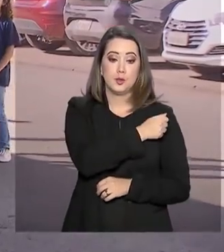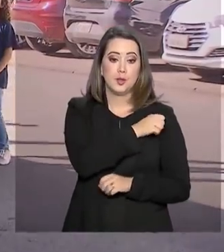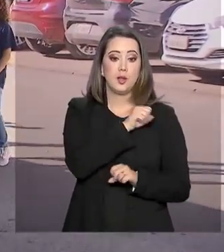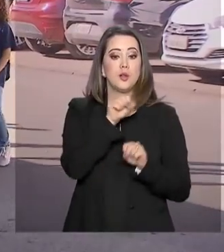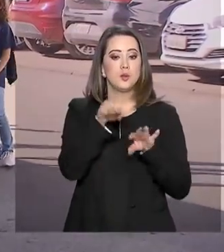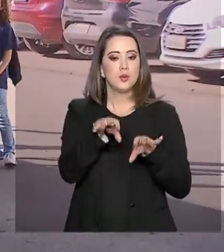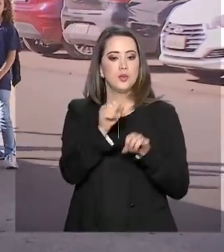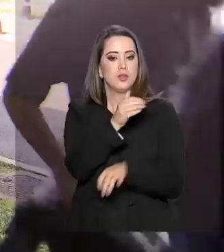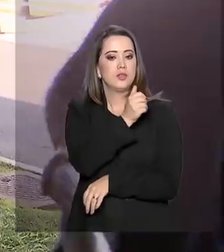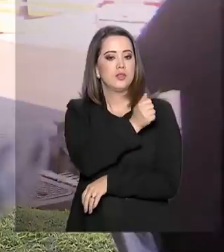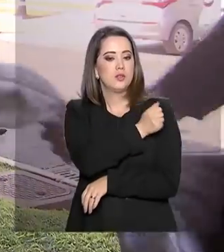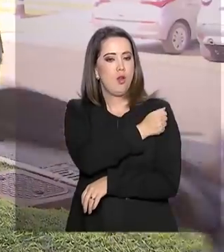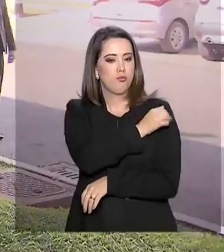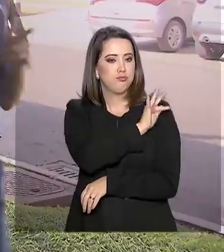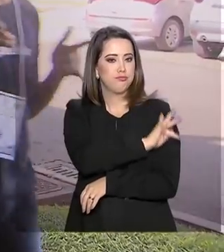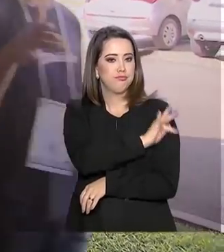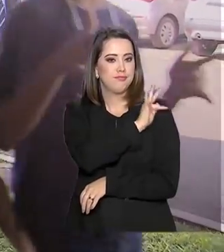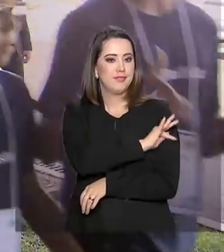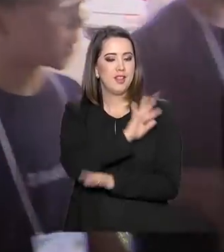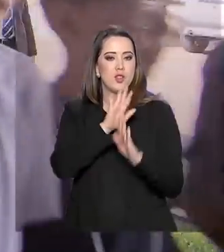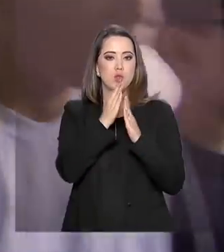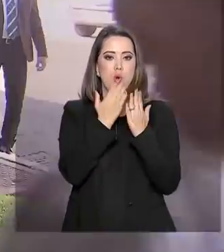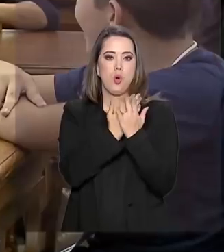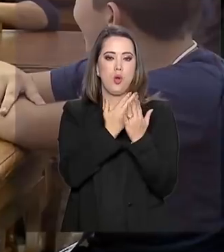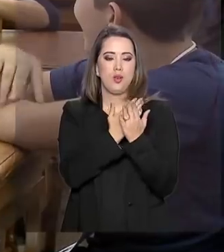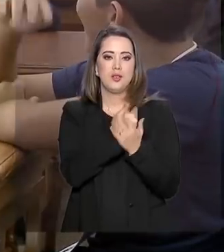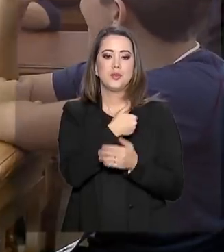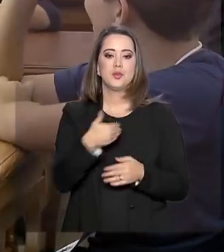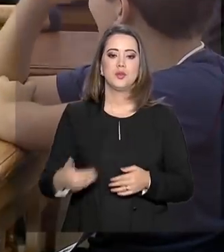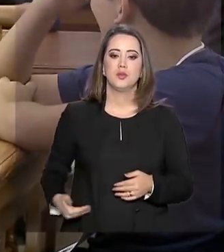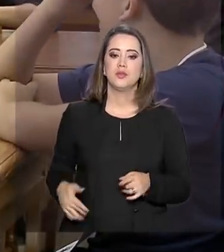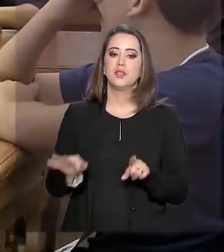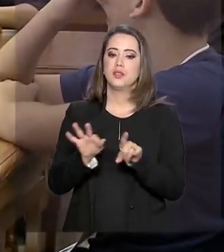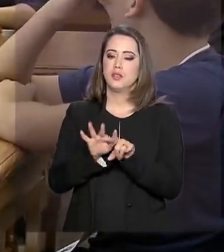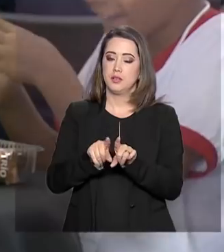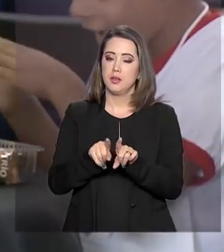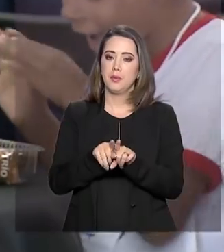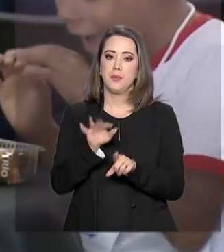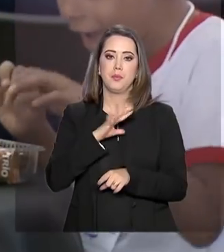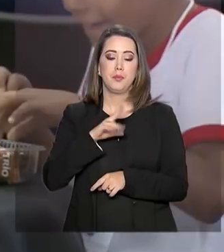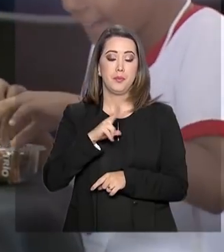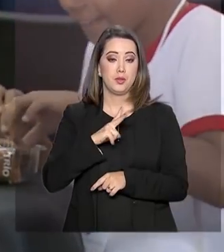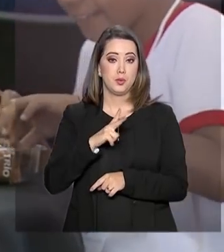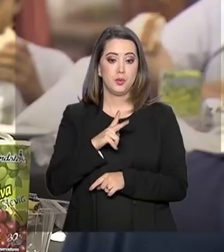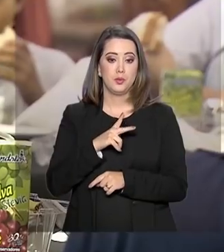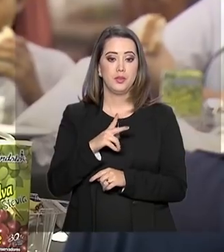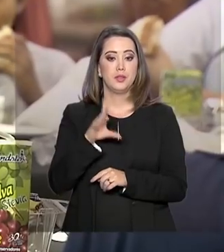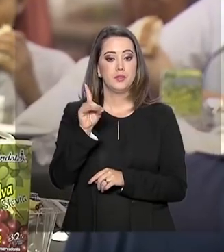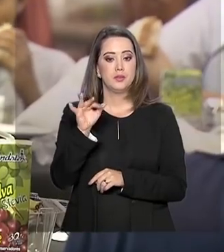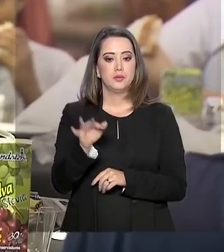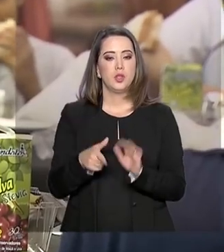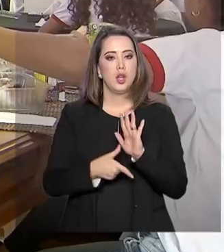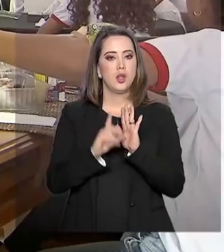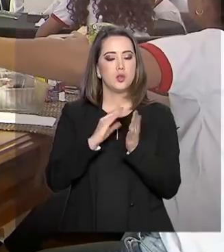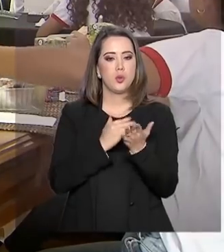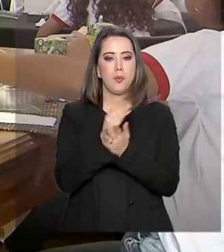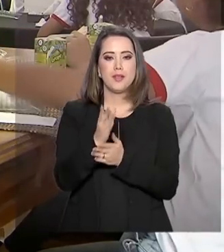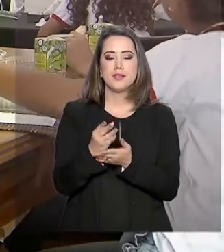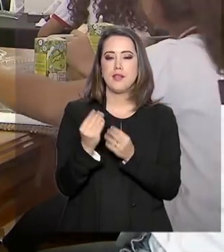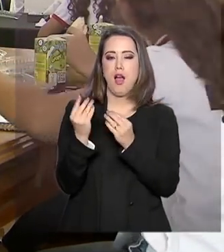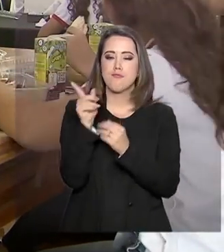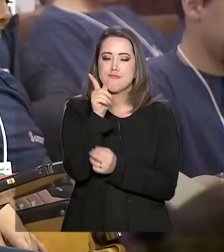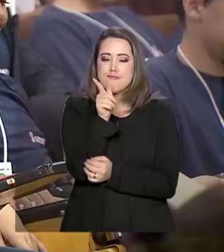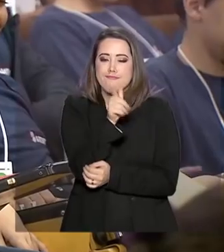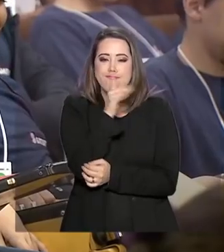Ensino Fundamental de Escolas Públicas e Privadas do Distrito Federal. Antes do passeio começar, um lanche